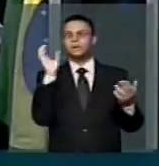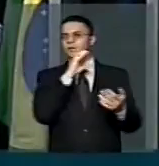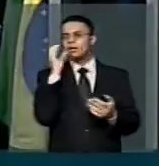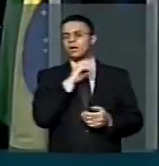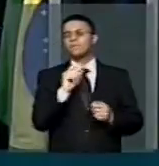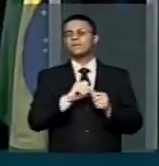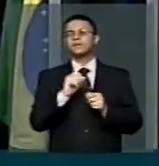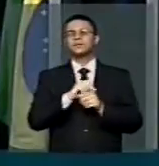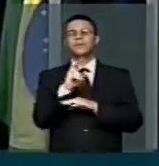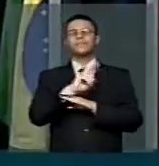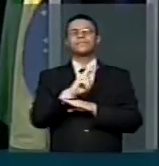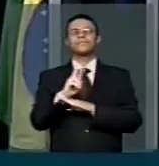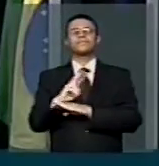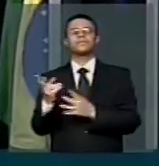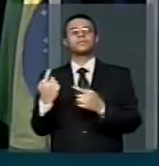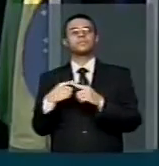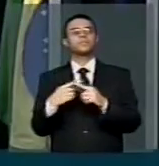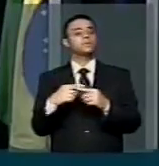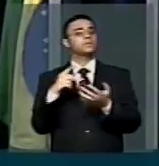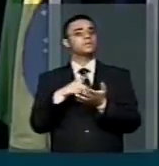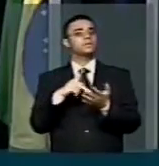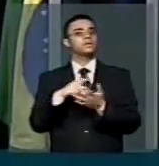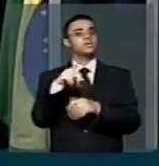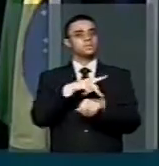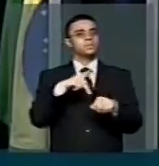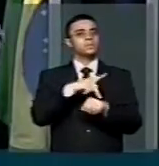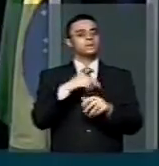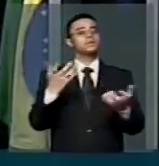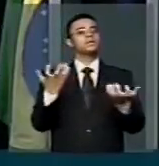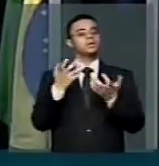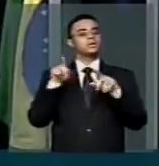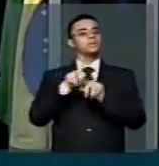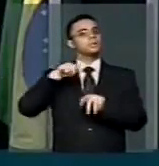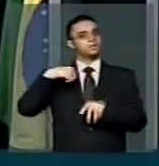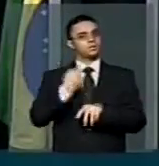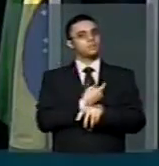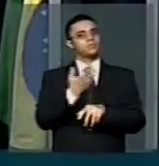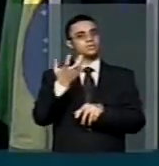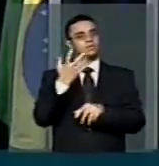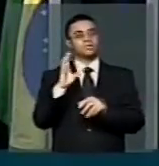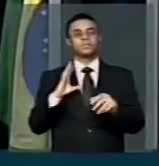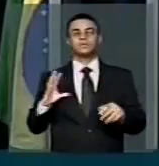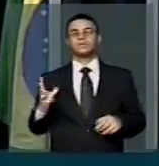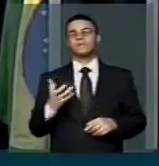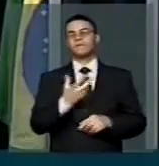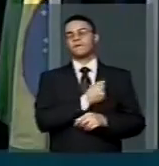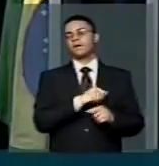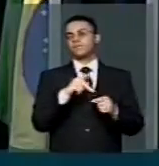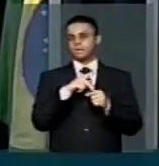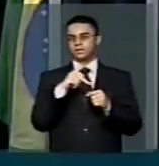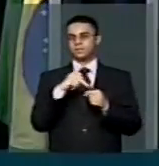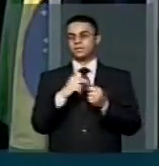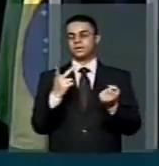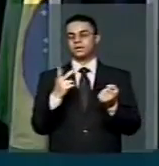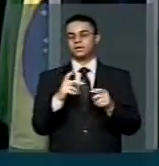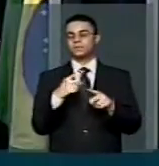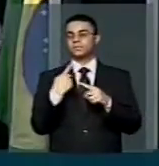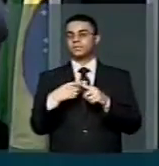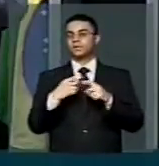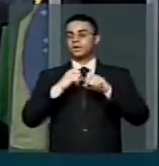investigação, porque, na verdade, o país quer, e nós queremos, é salvar a Petrobras. Está